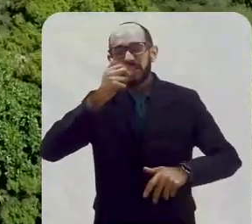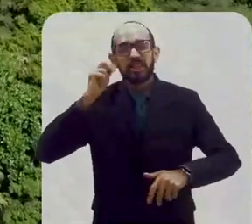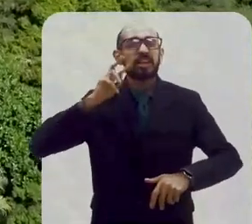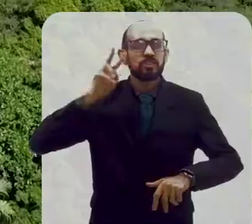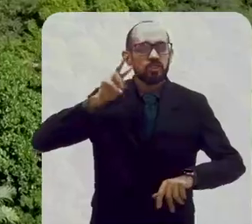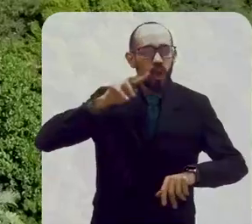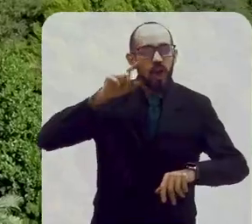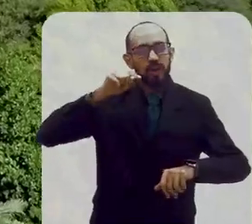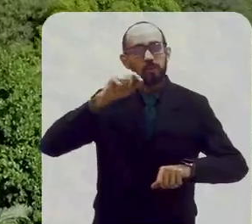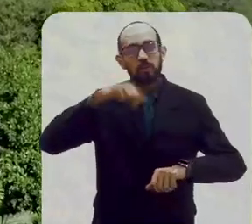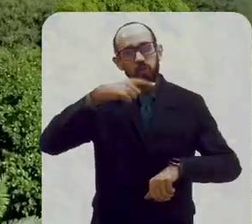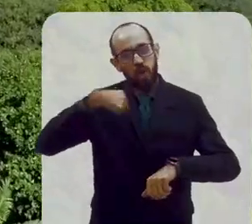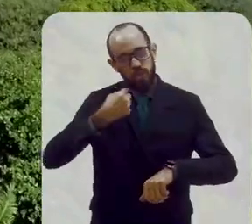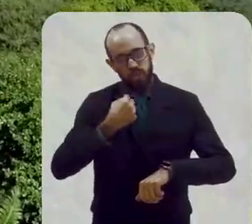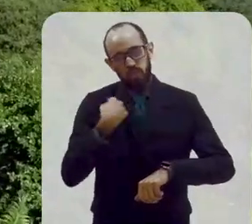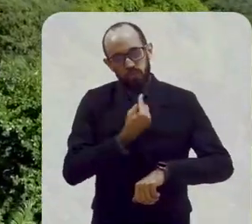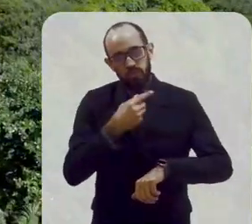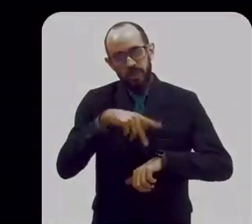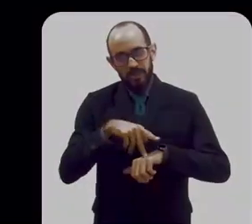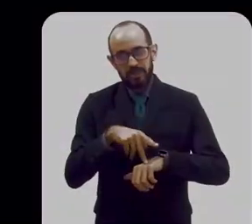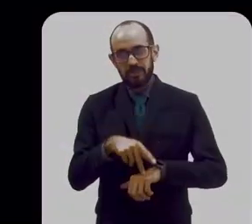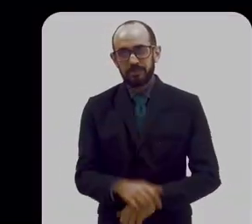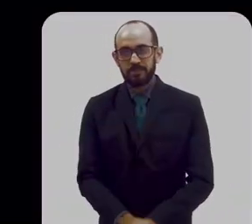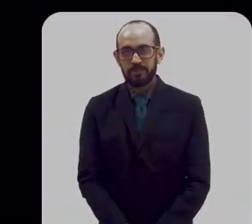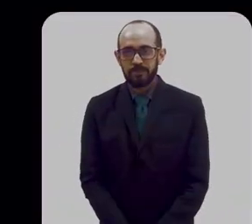incríveis e importantes pra história do nosso país.